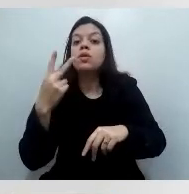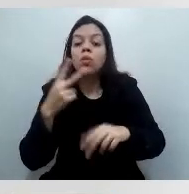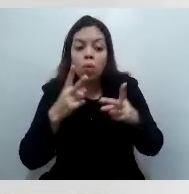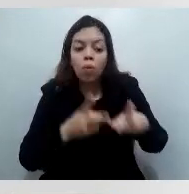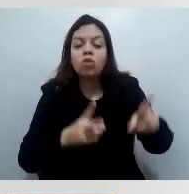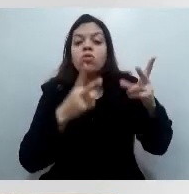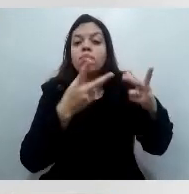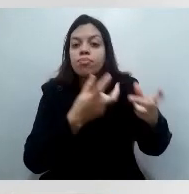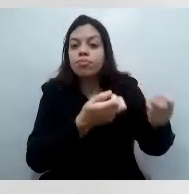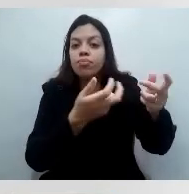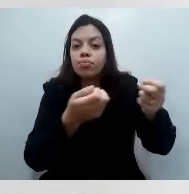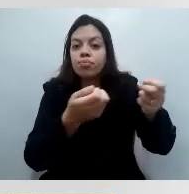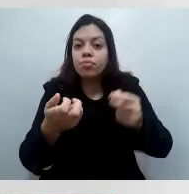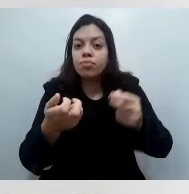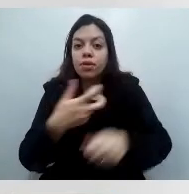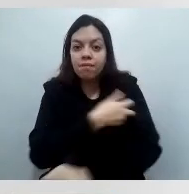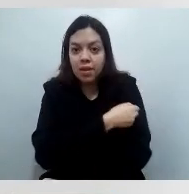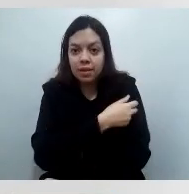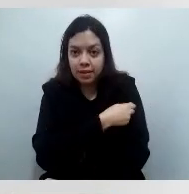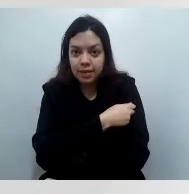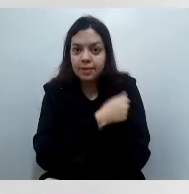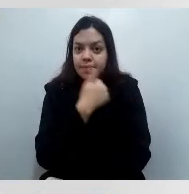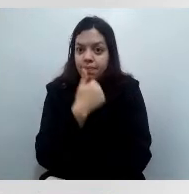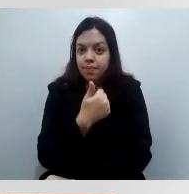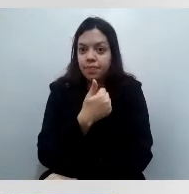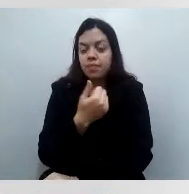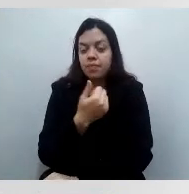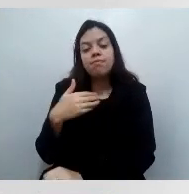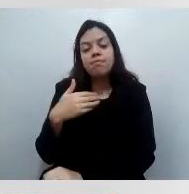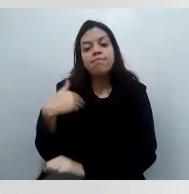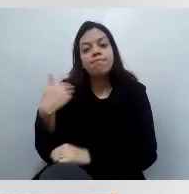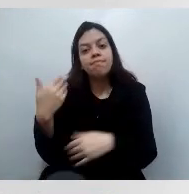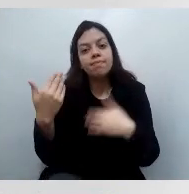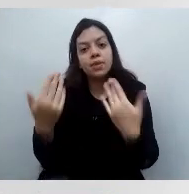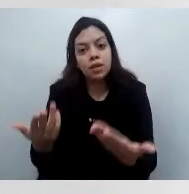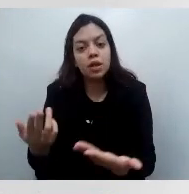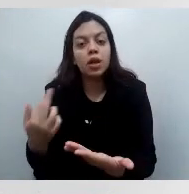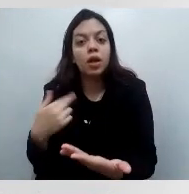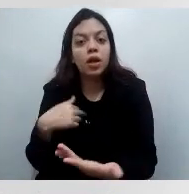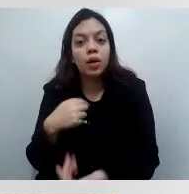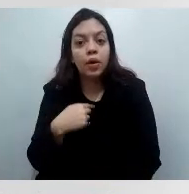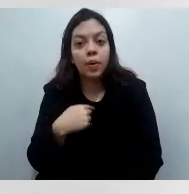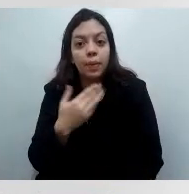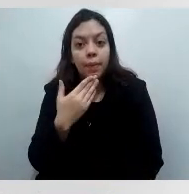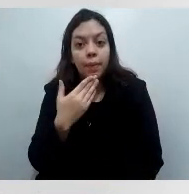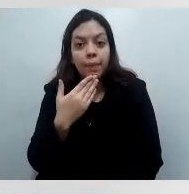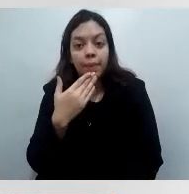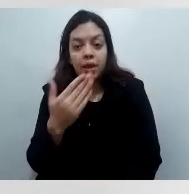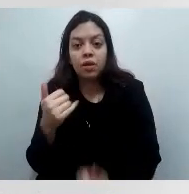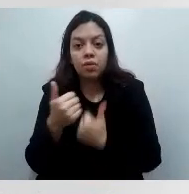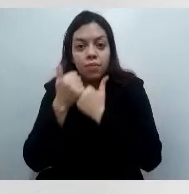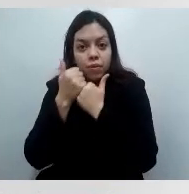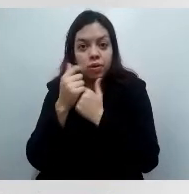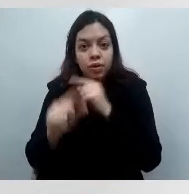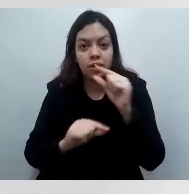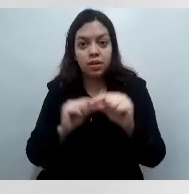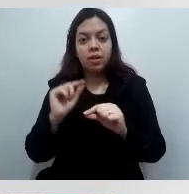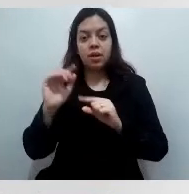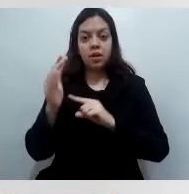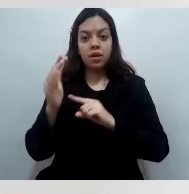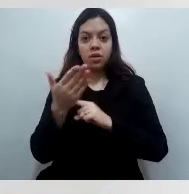maternos no Paraná. Então, pedir seu apoio de todas as lideranças sindicais para nos ajudar a